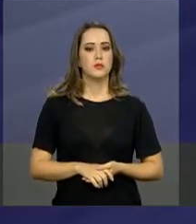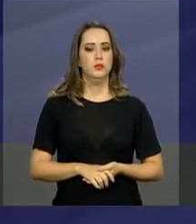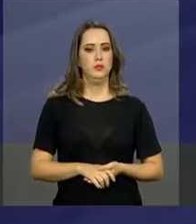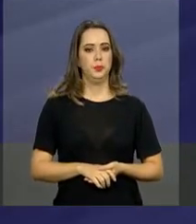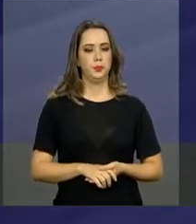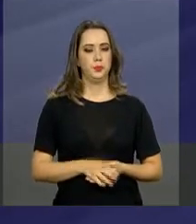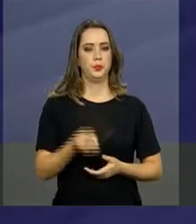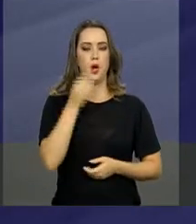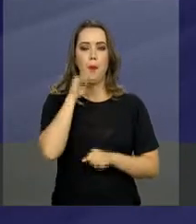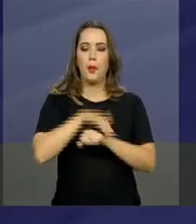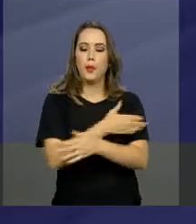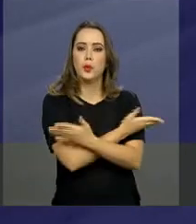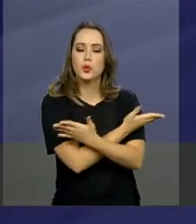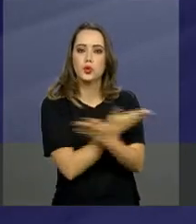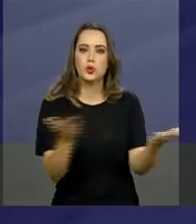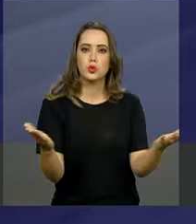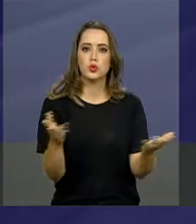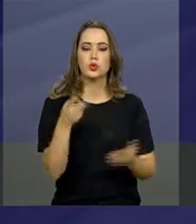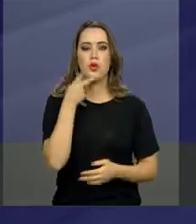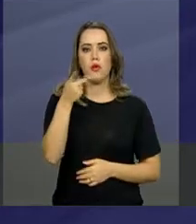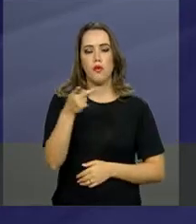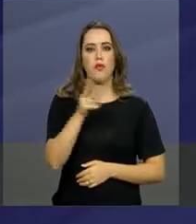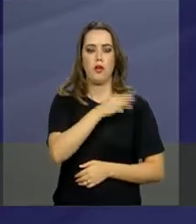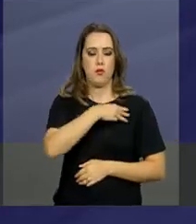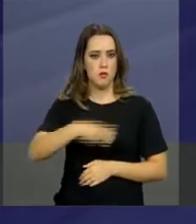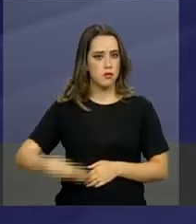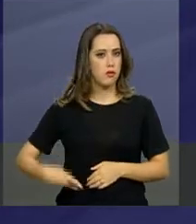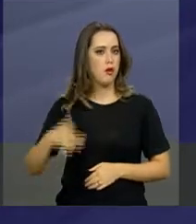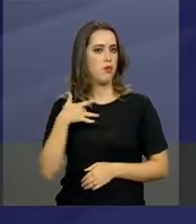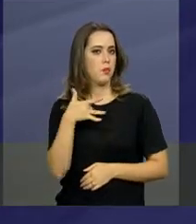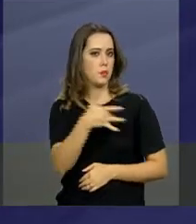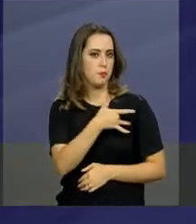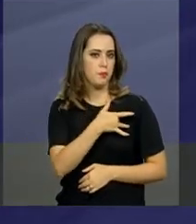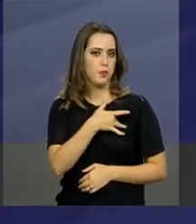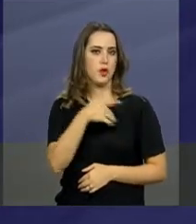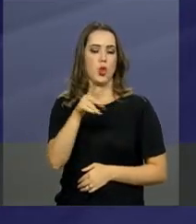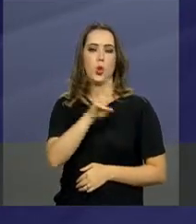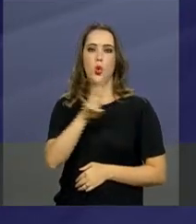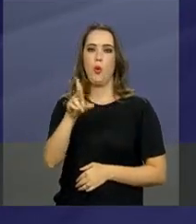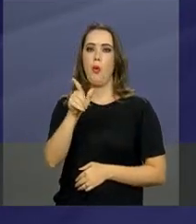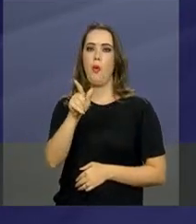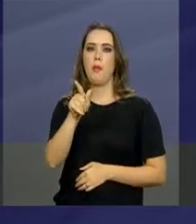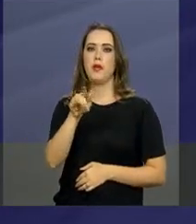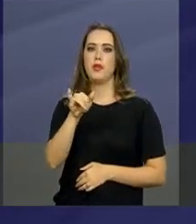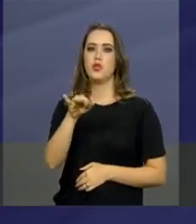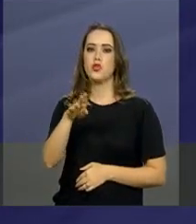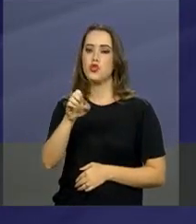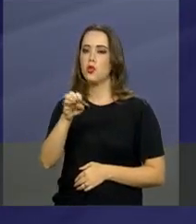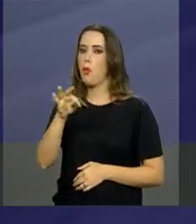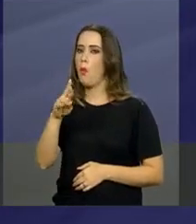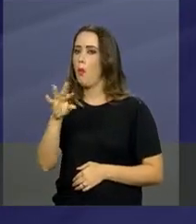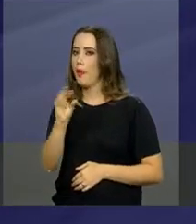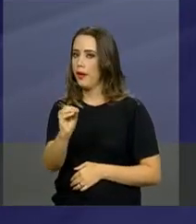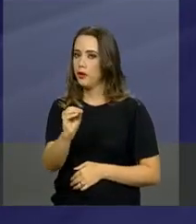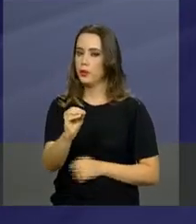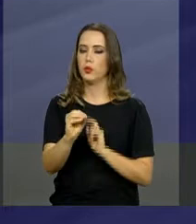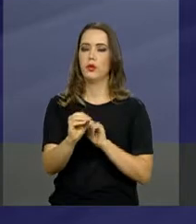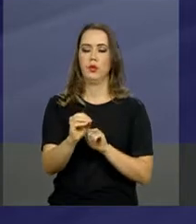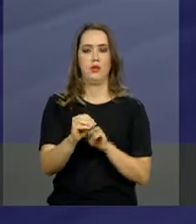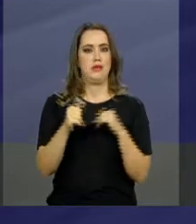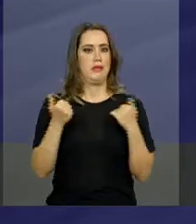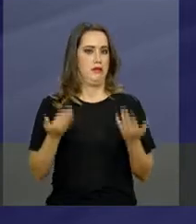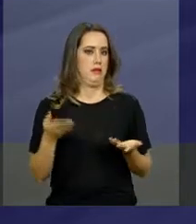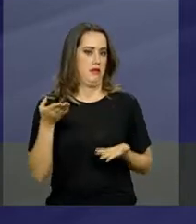brasileiros. Quem fala é Gilberto Occhi, Ministro da Saúde. E faço aqui